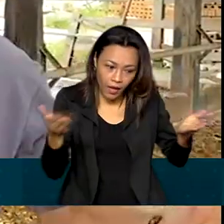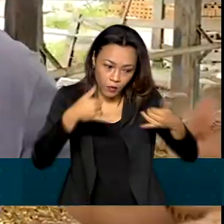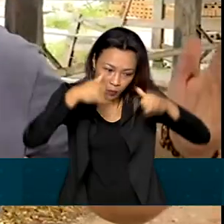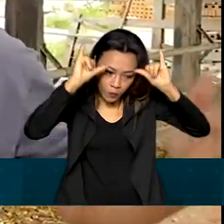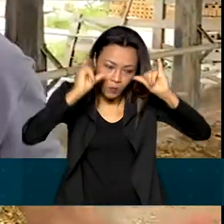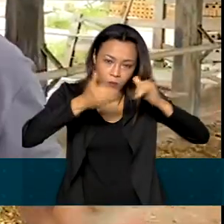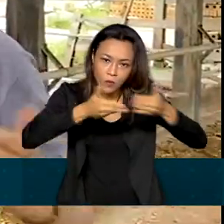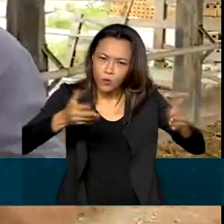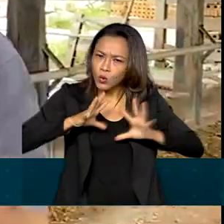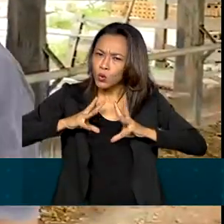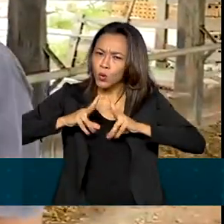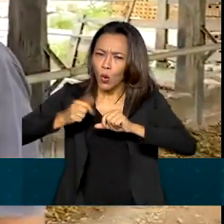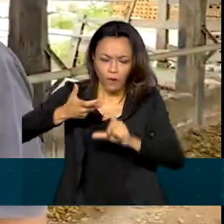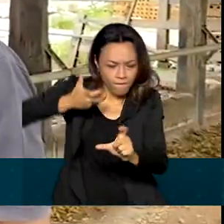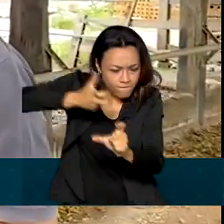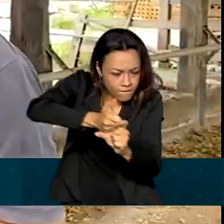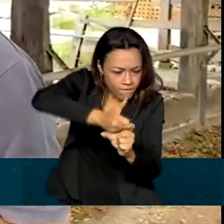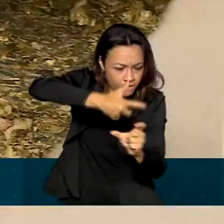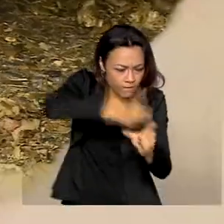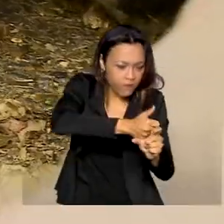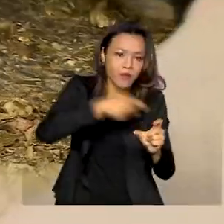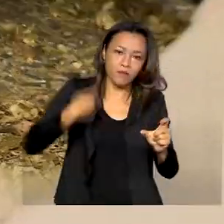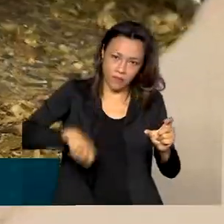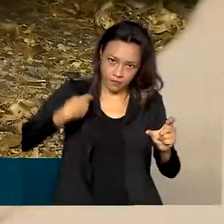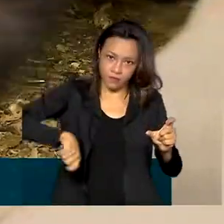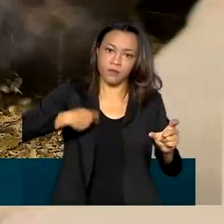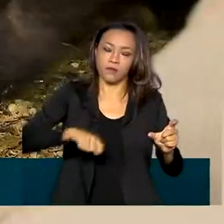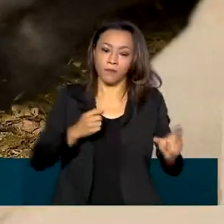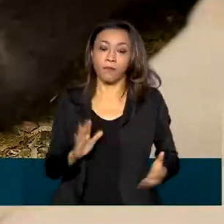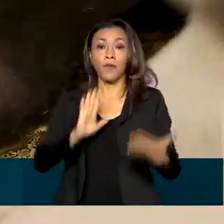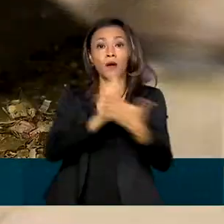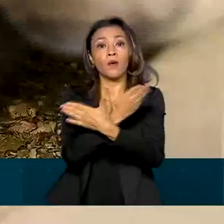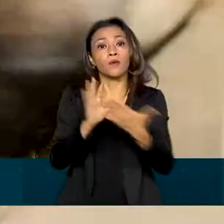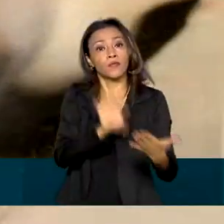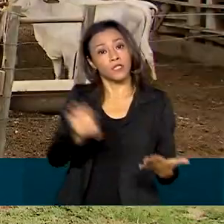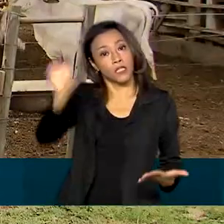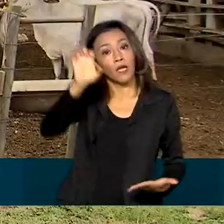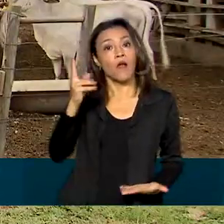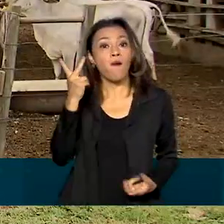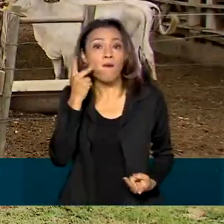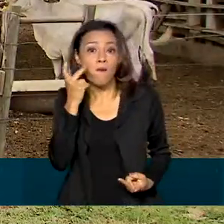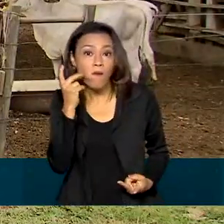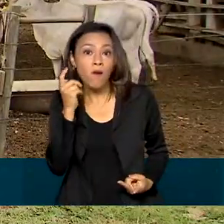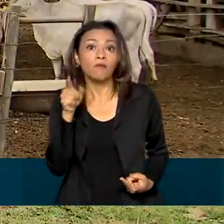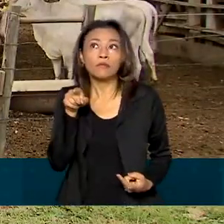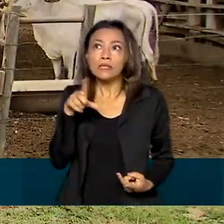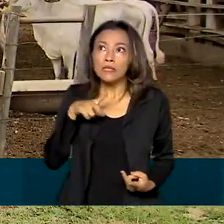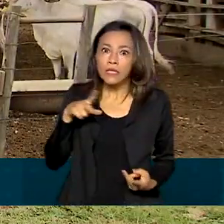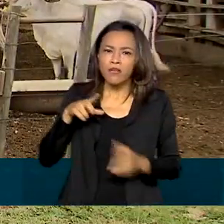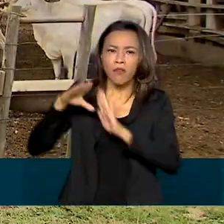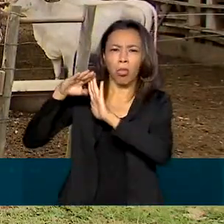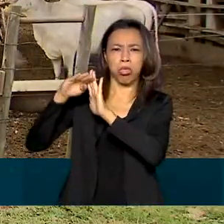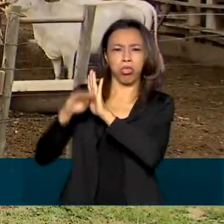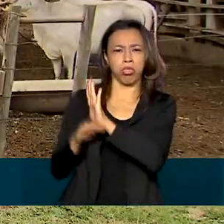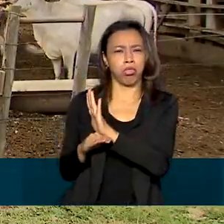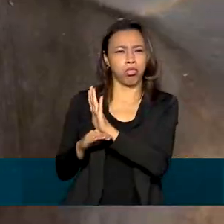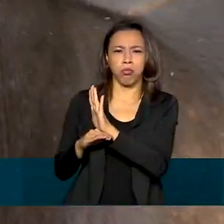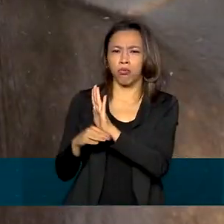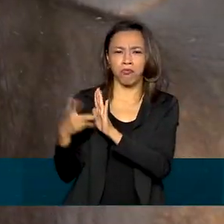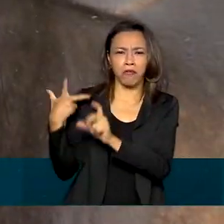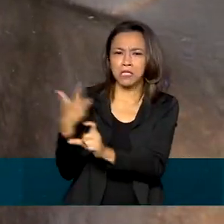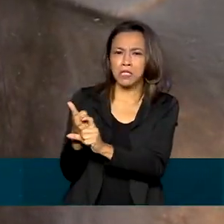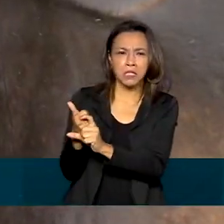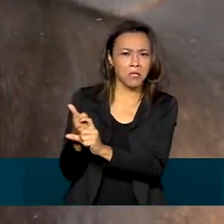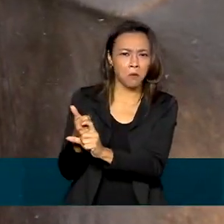todas as vacinas que são necessárias. Alguns estados, como o Ceará, registraram índices mais baixos de vacinação.